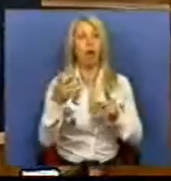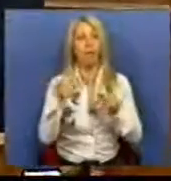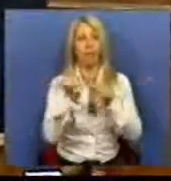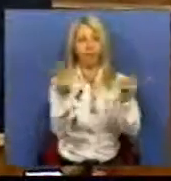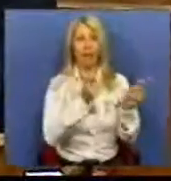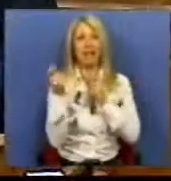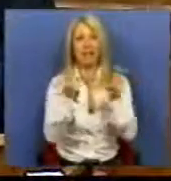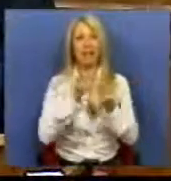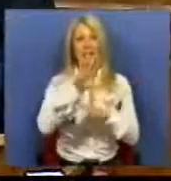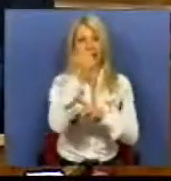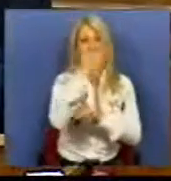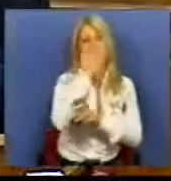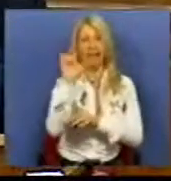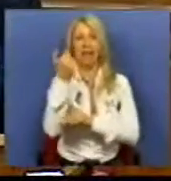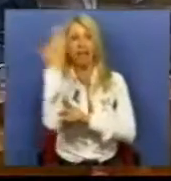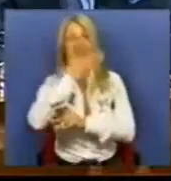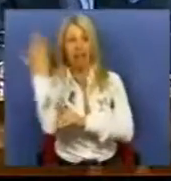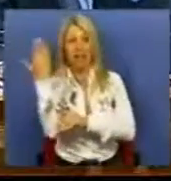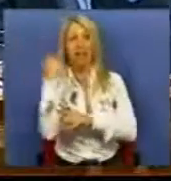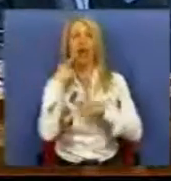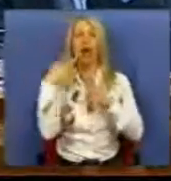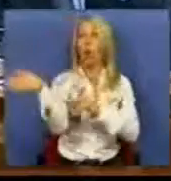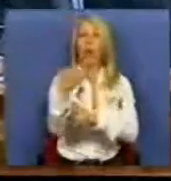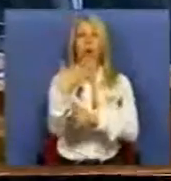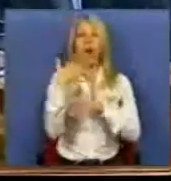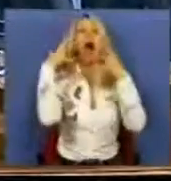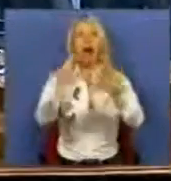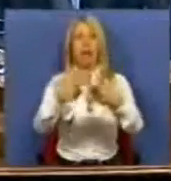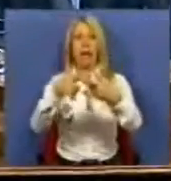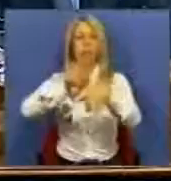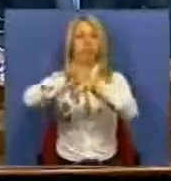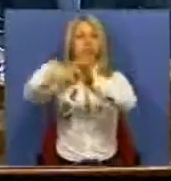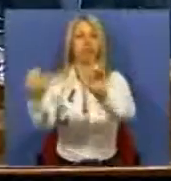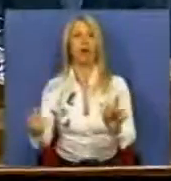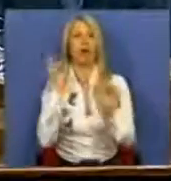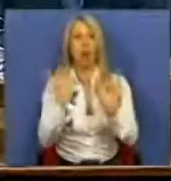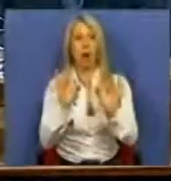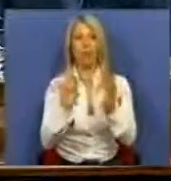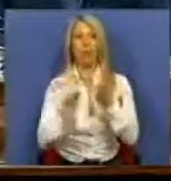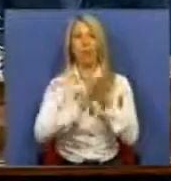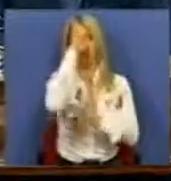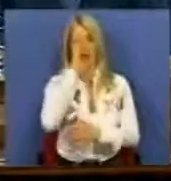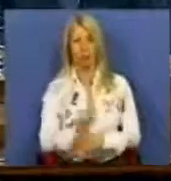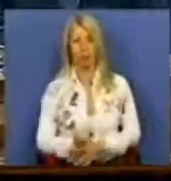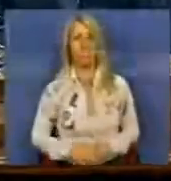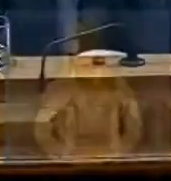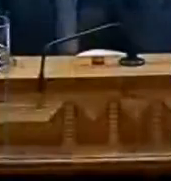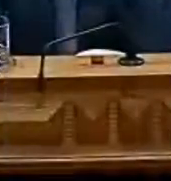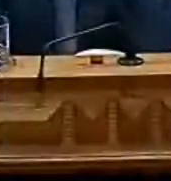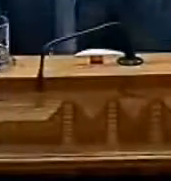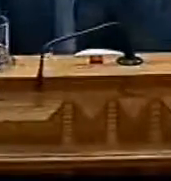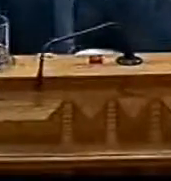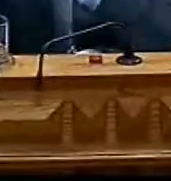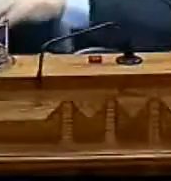foi uma bandeira esfarrapada no dia seguinte pelo próprio Secretário de Estado. Sr. Primeiro-Ministro,